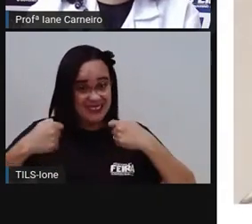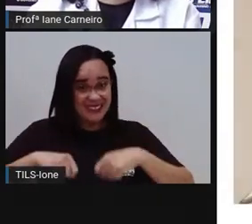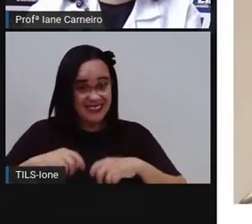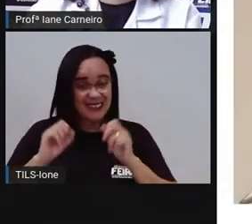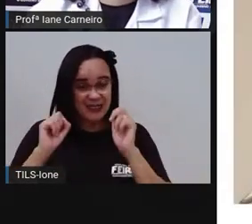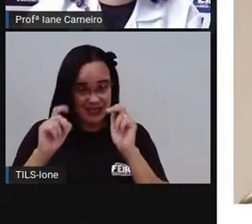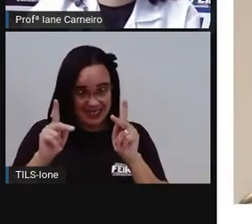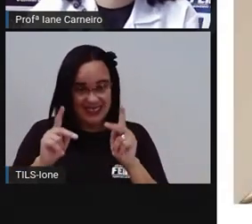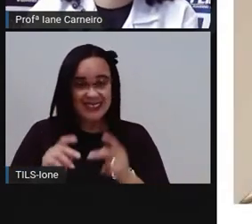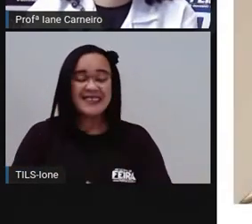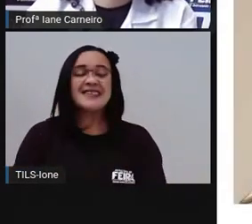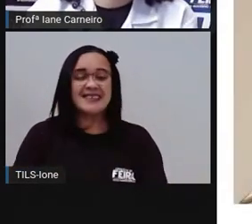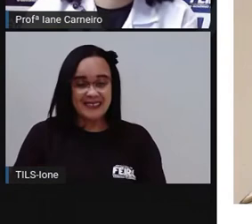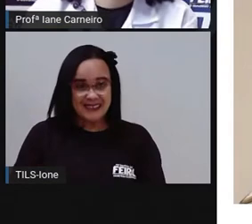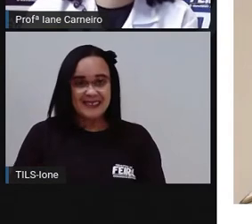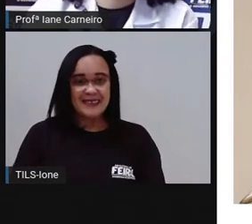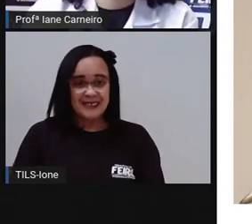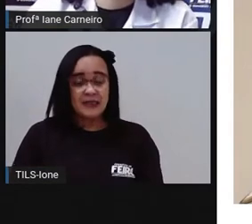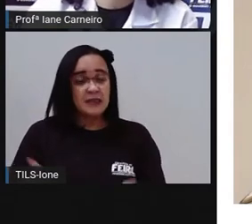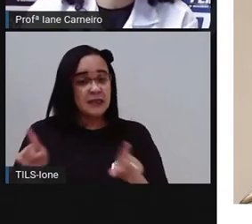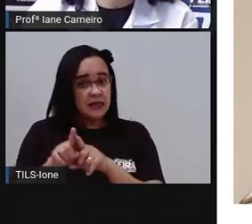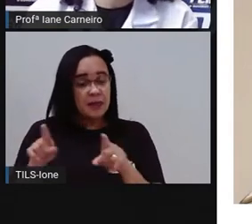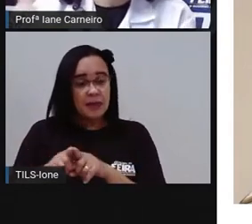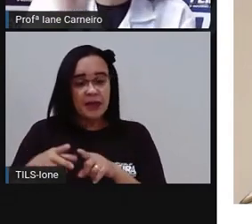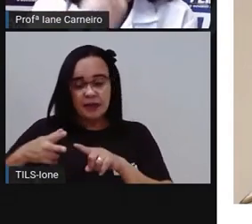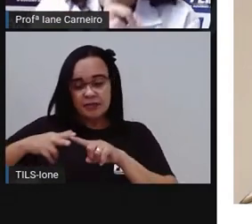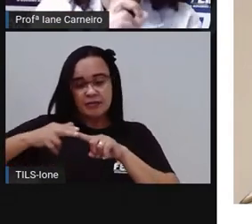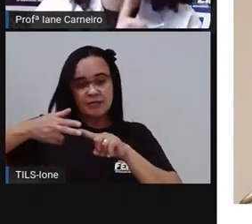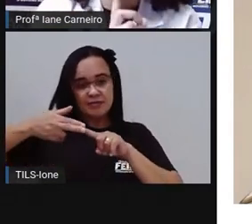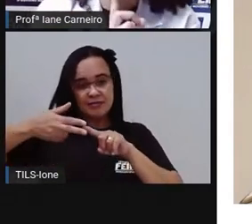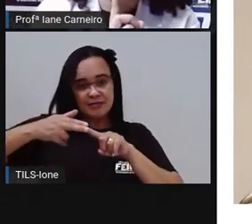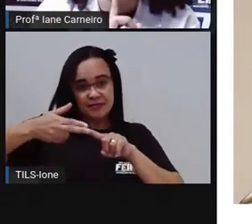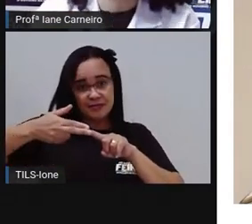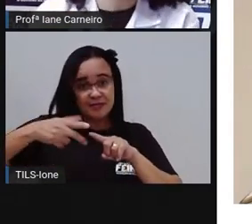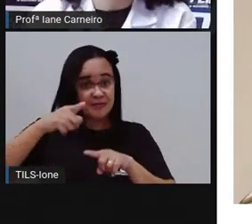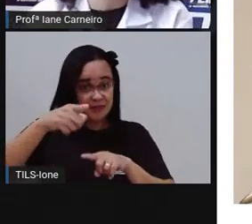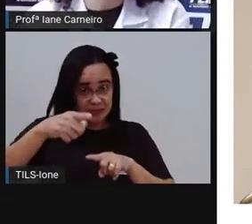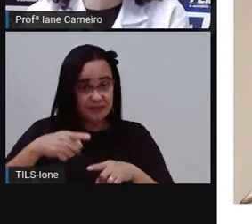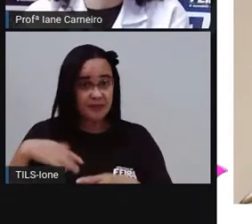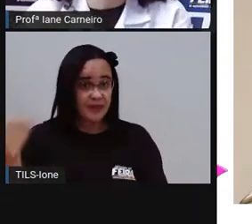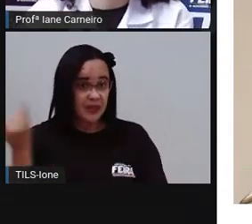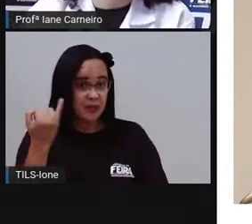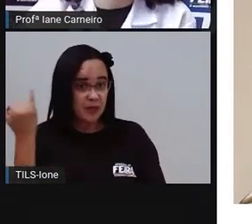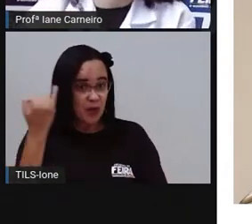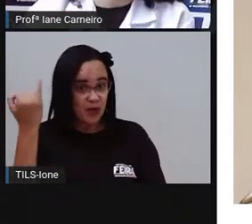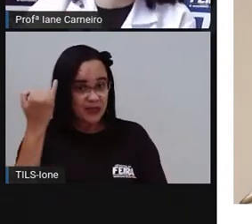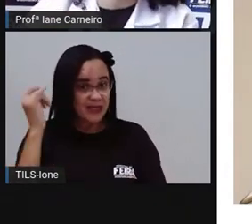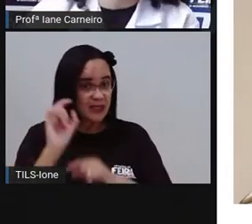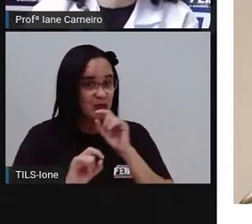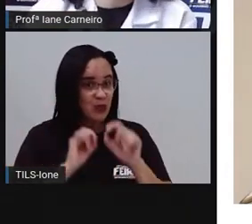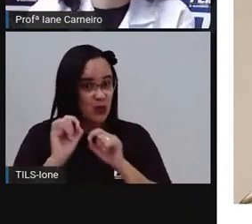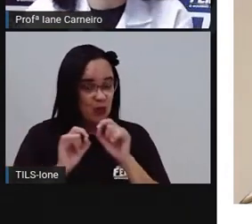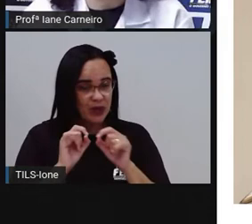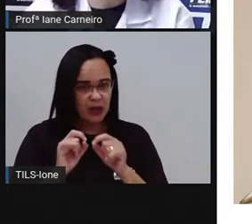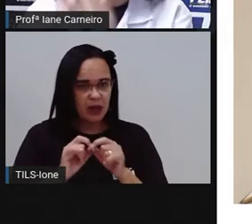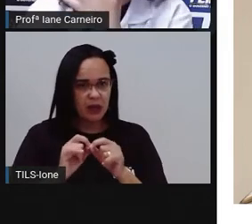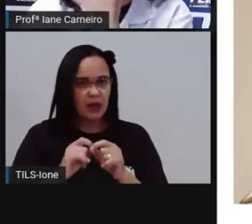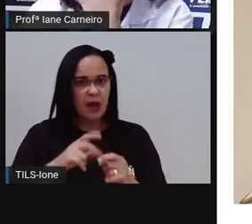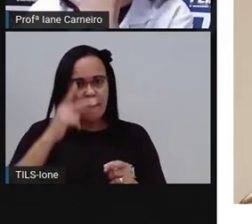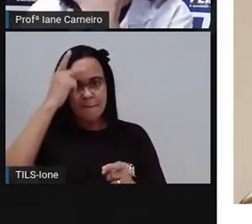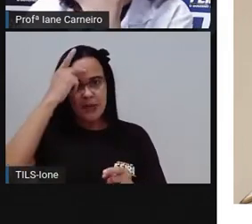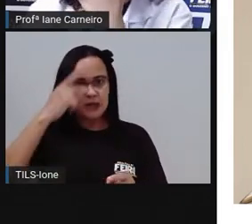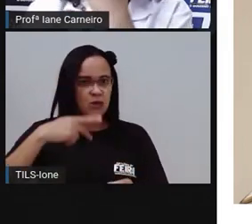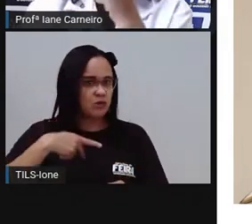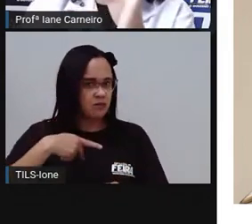Então, a Pró trouxe aqui mais uma vez a tesoura, né? E aí, ó, uma dica importante, né? A tesoura também é um objeto de uso pessoal, né?